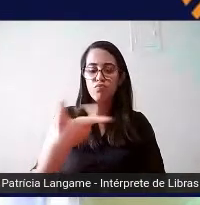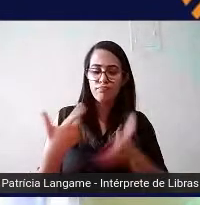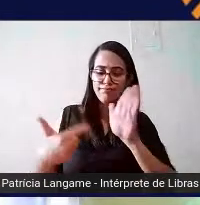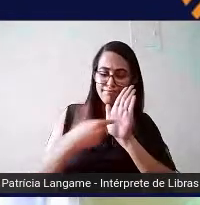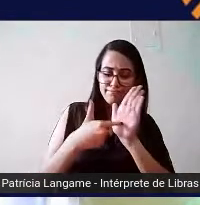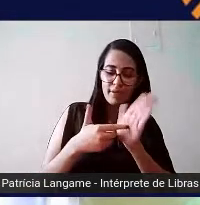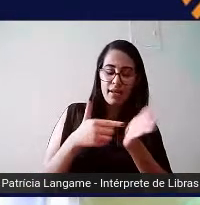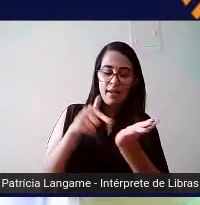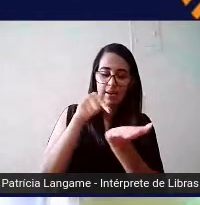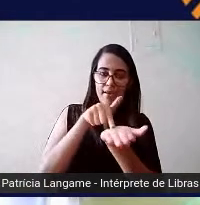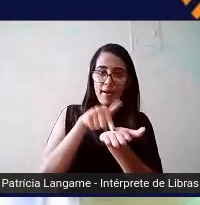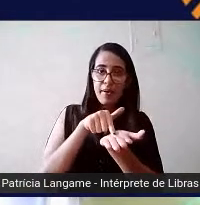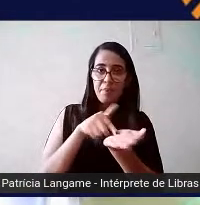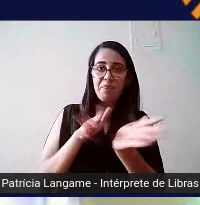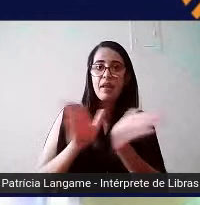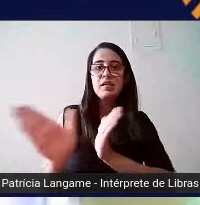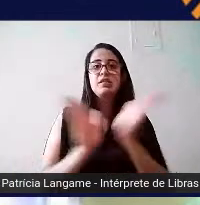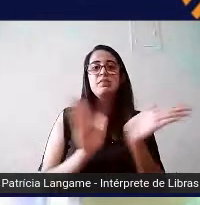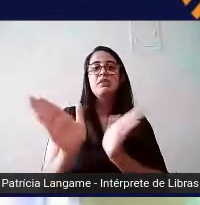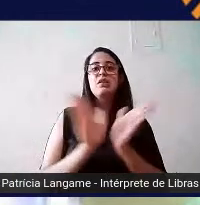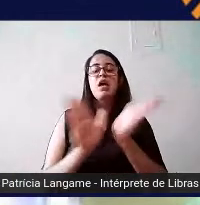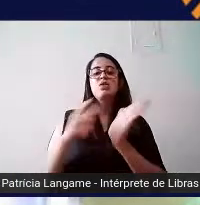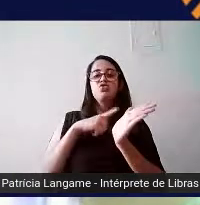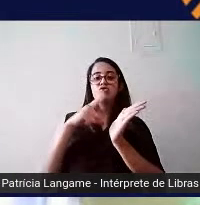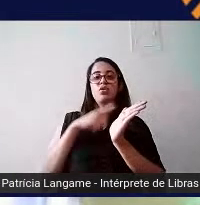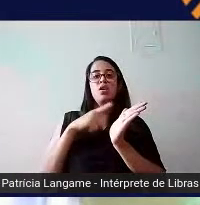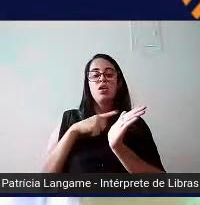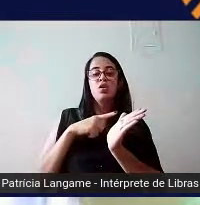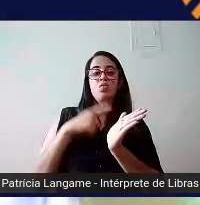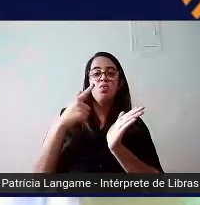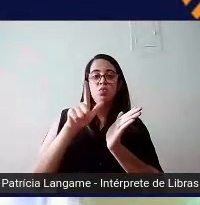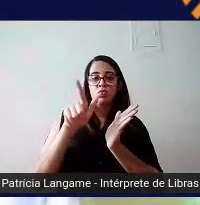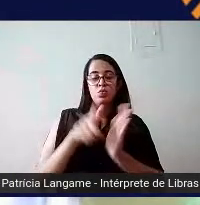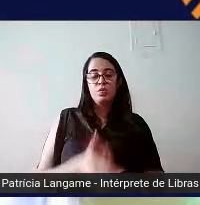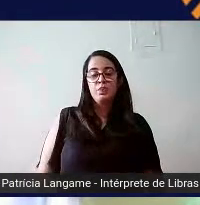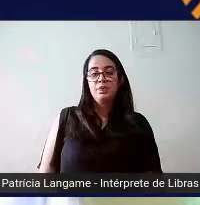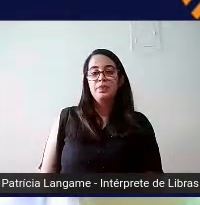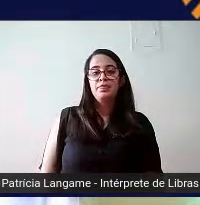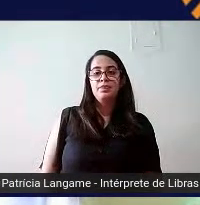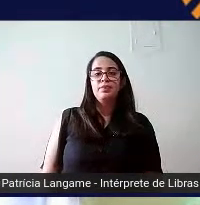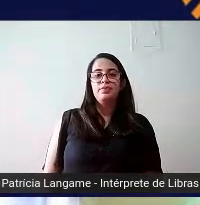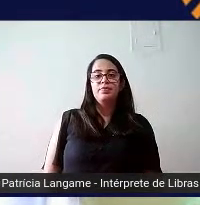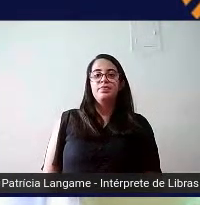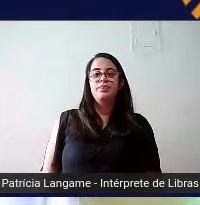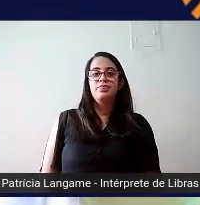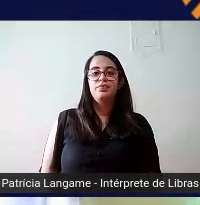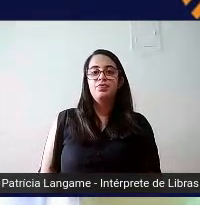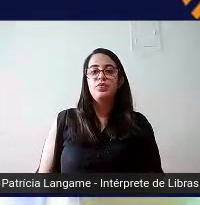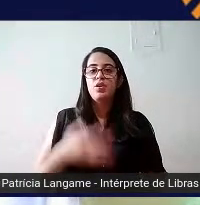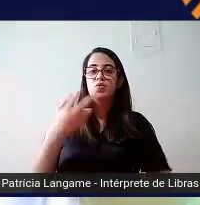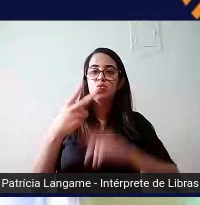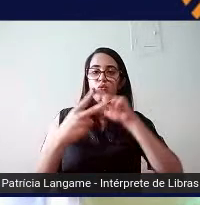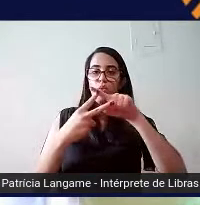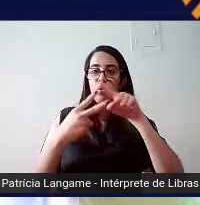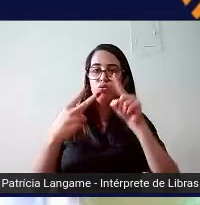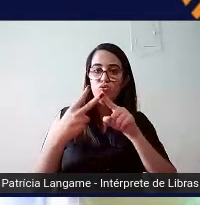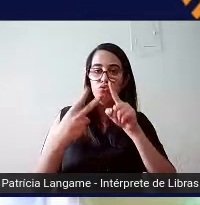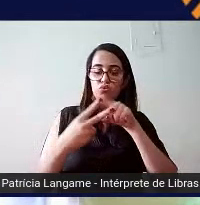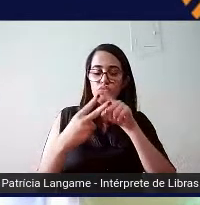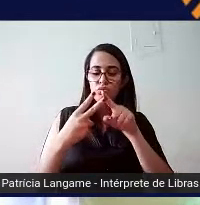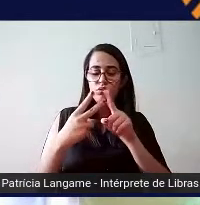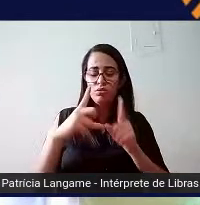você tem ali o voiceover. Então, tanto no TalkBack quanto no voiceover, você pode encontrar na